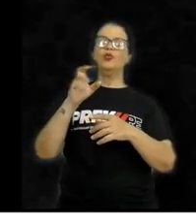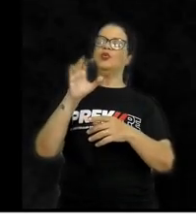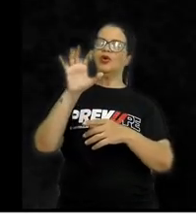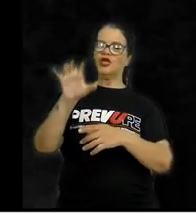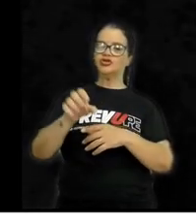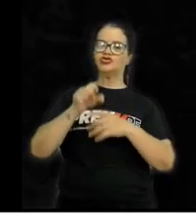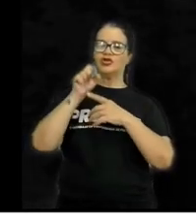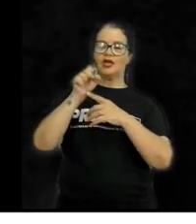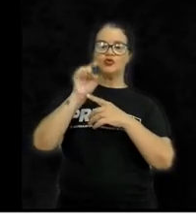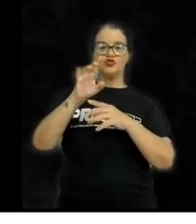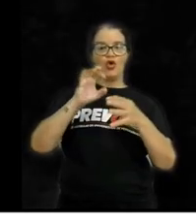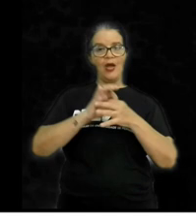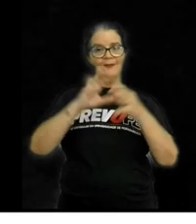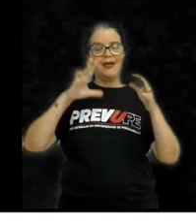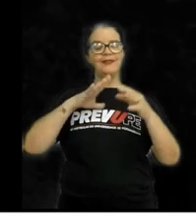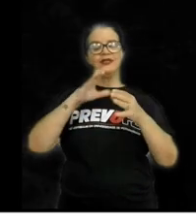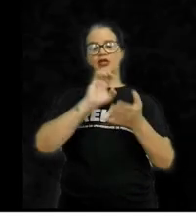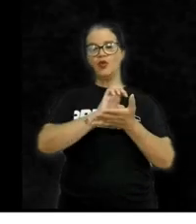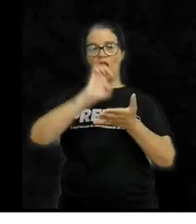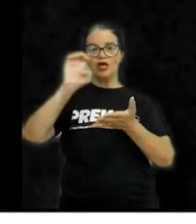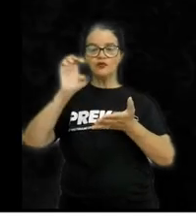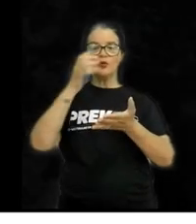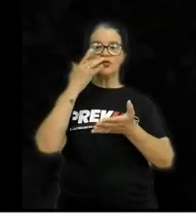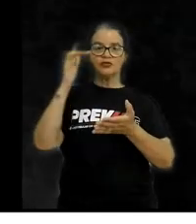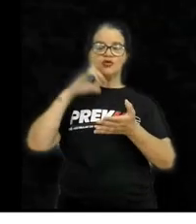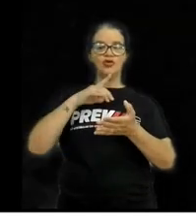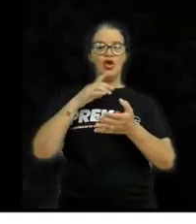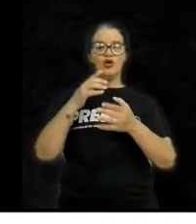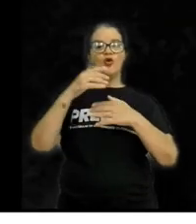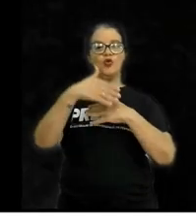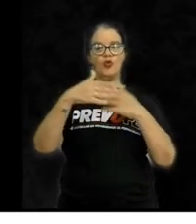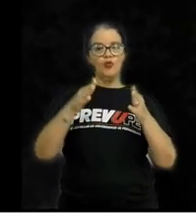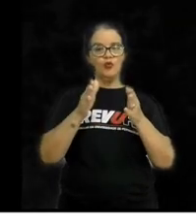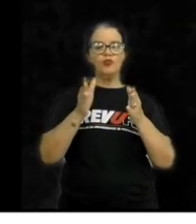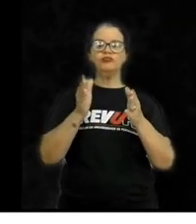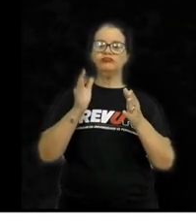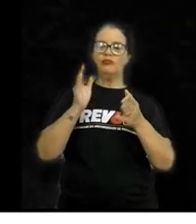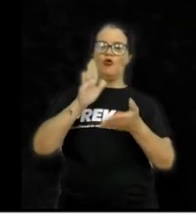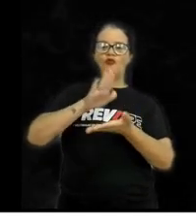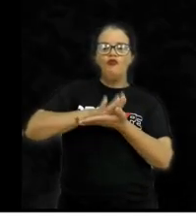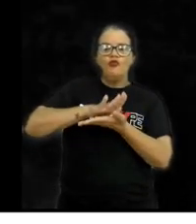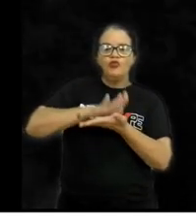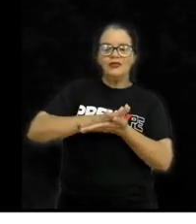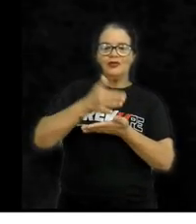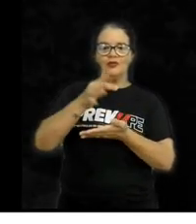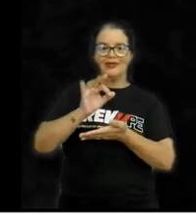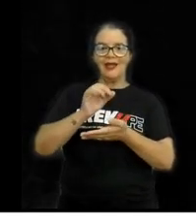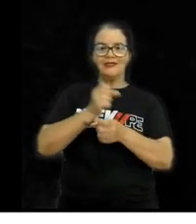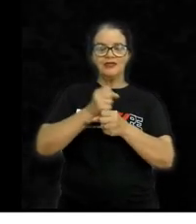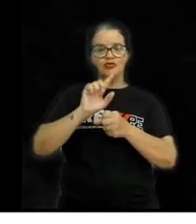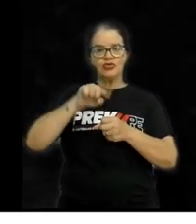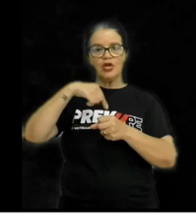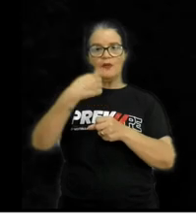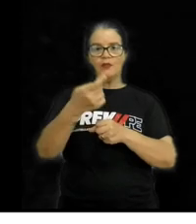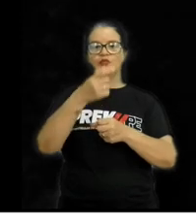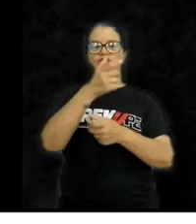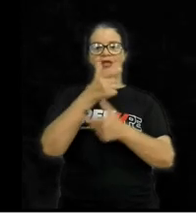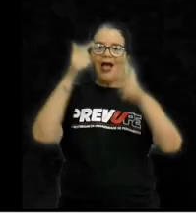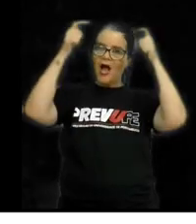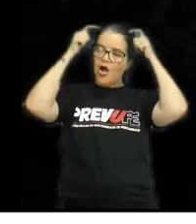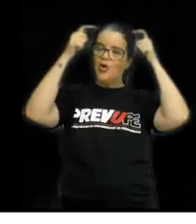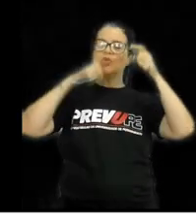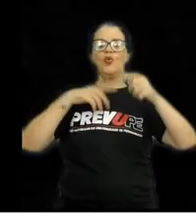Só era permitido a exportação do ouro fundido. Dez anos depois, a coroa criou um novo